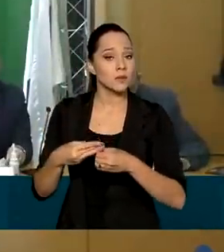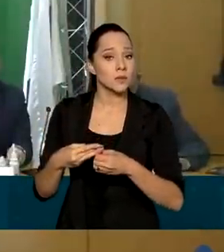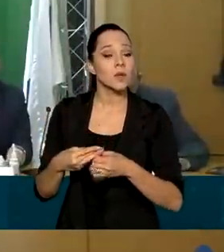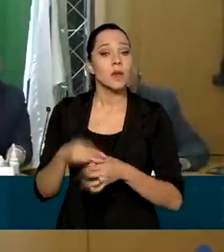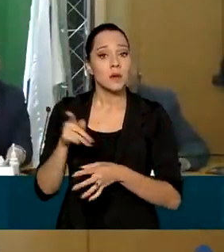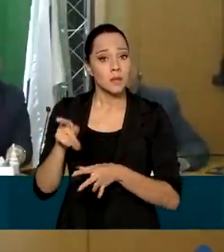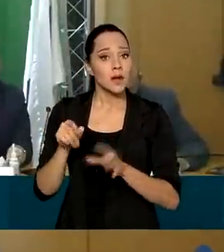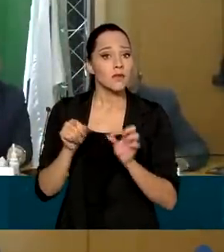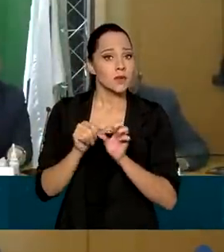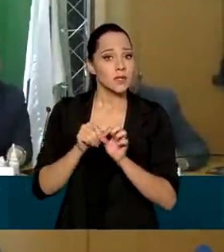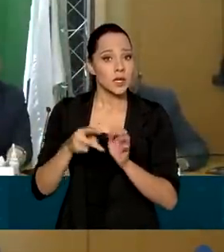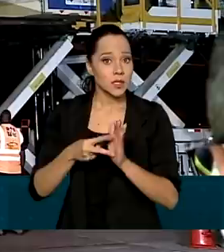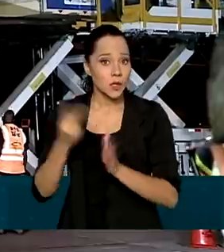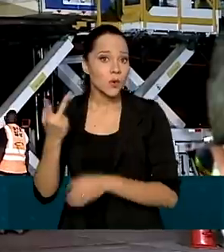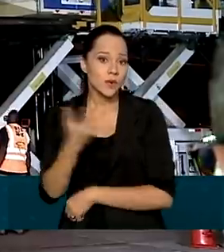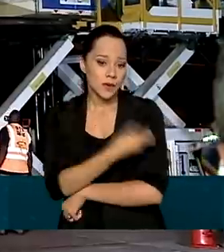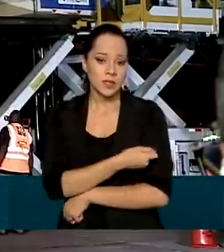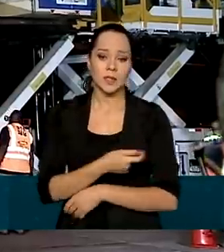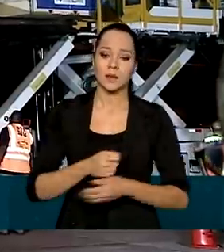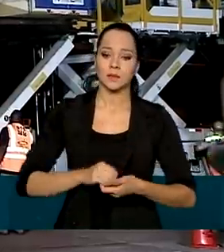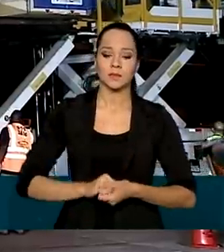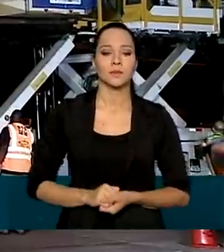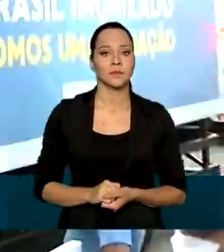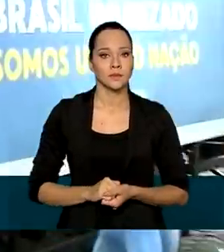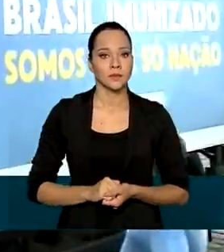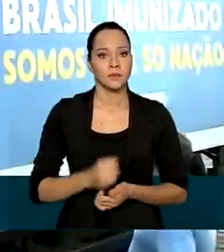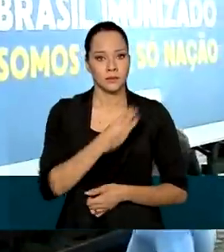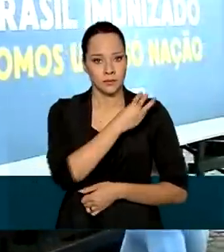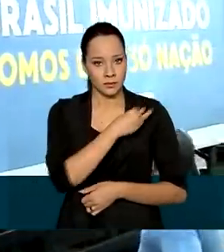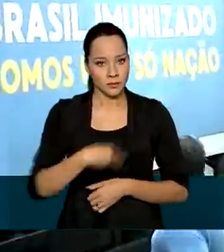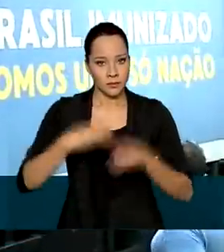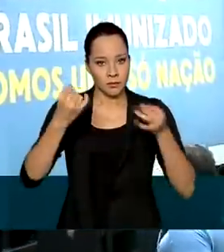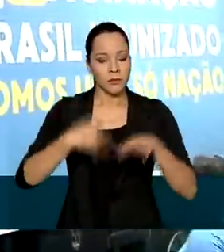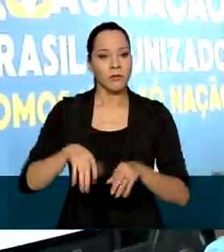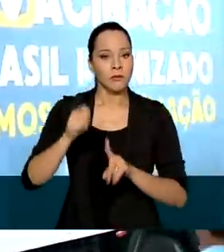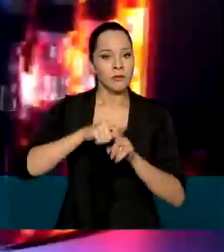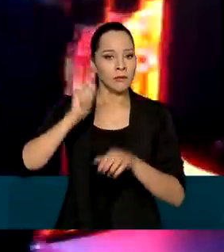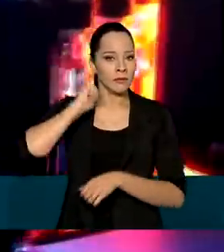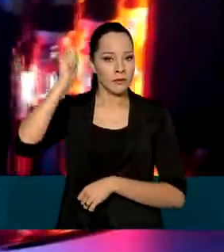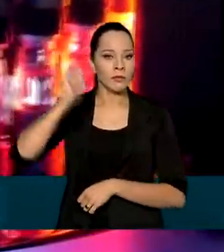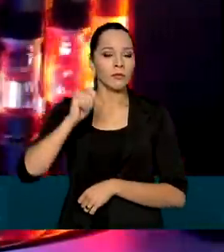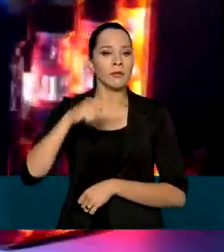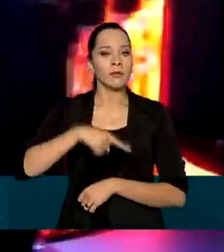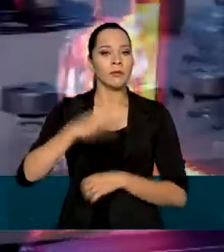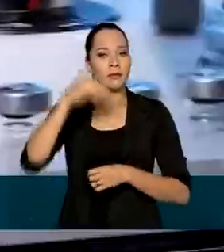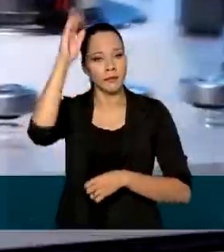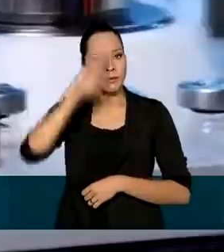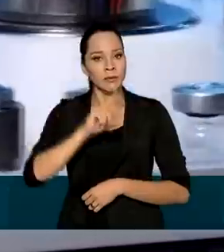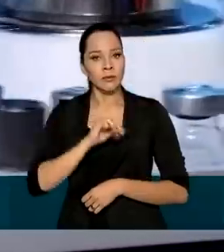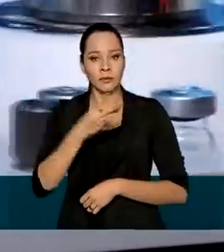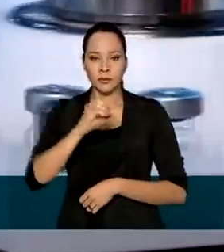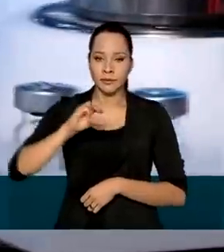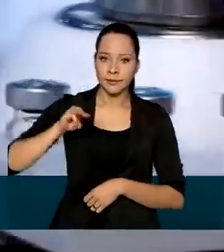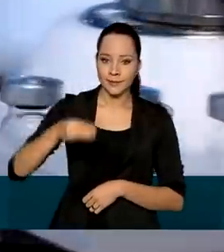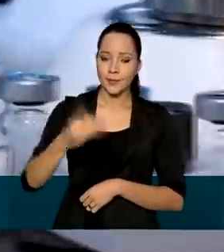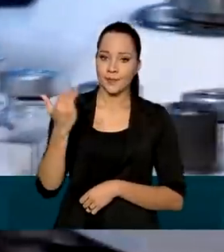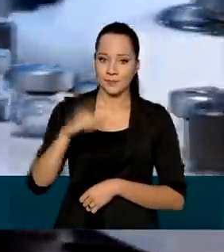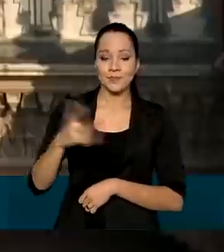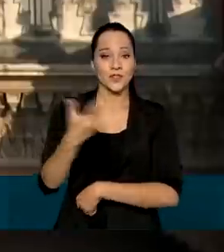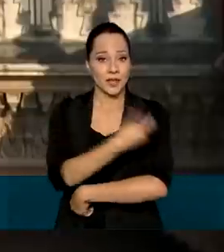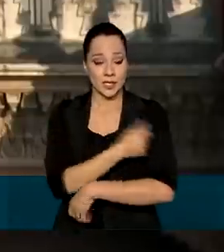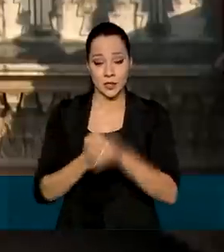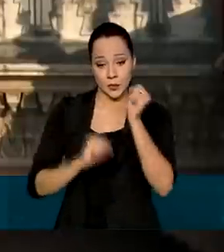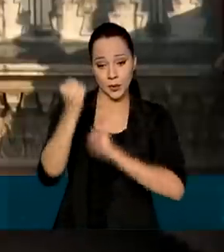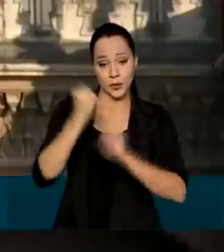fazer a segunda dose. Segundo o ministro, em abril, o país vai receber pelo menos 30 milhões e meio de doses das vacinas